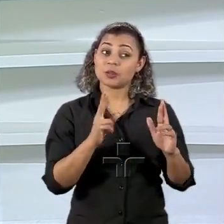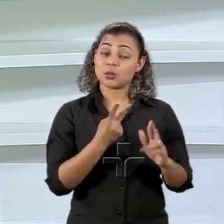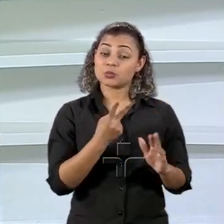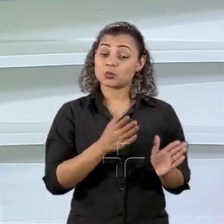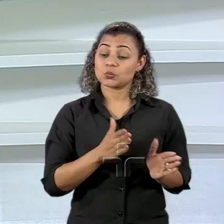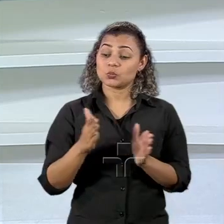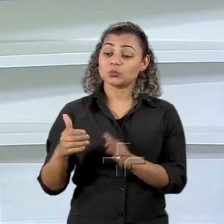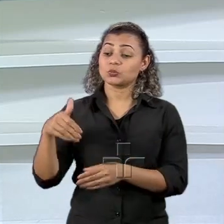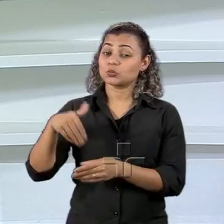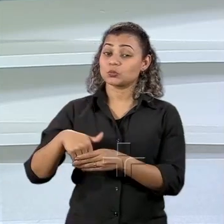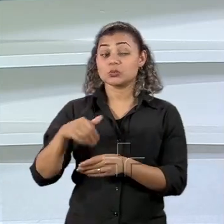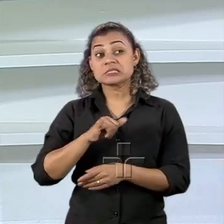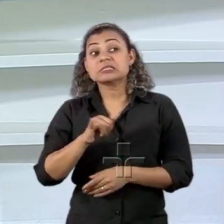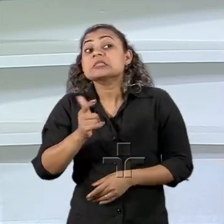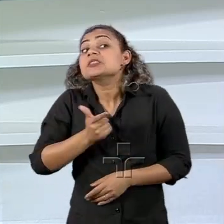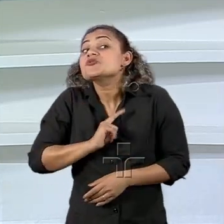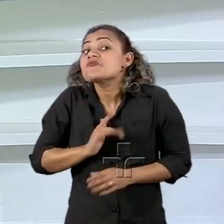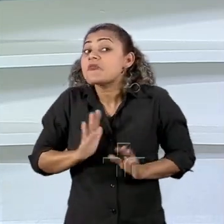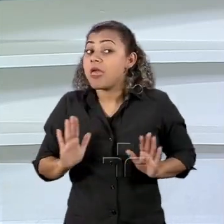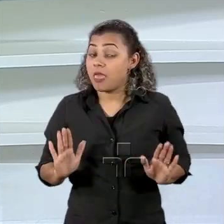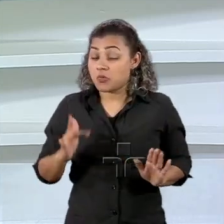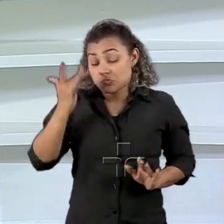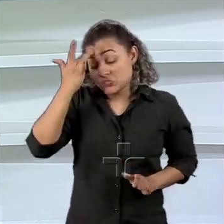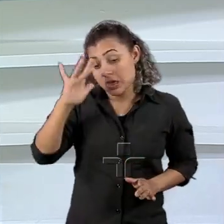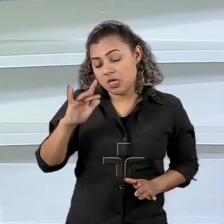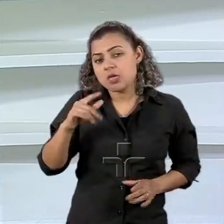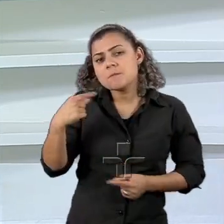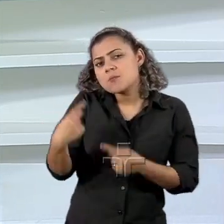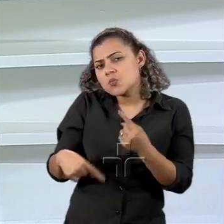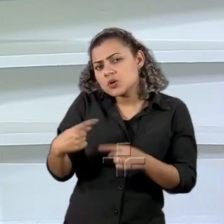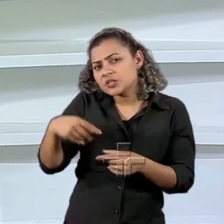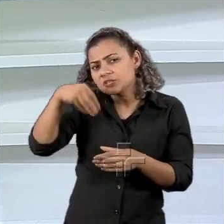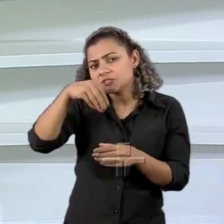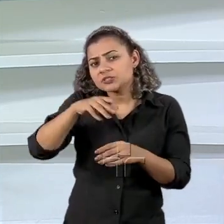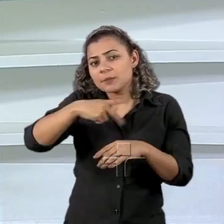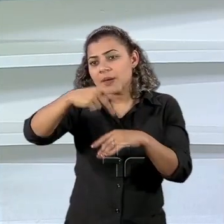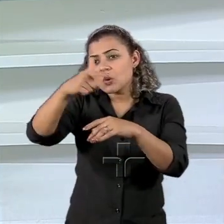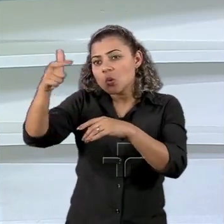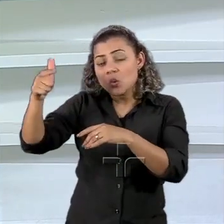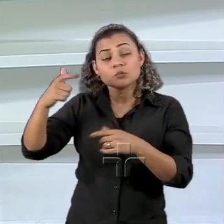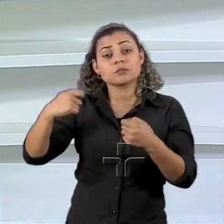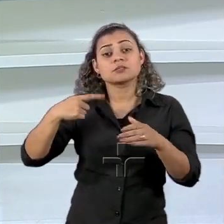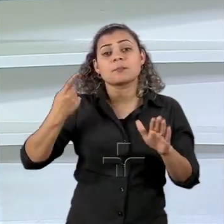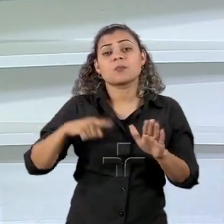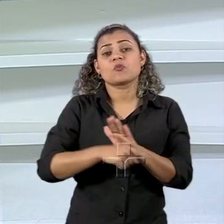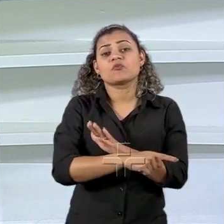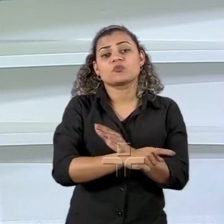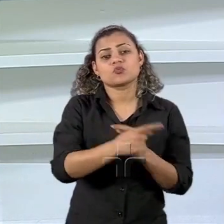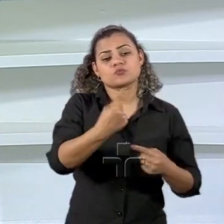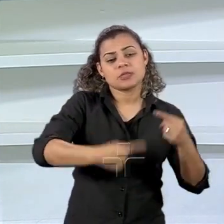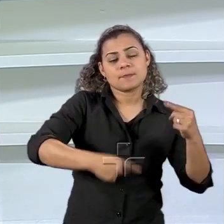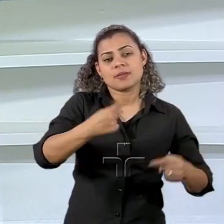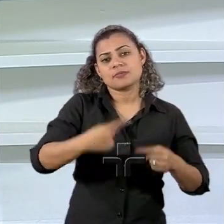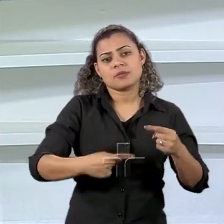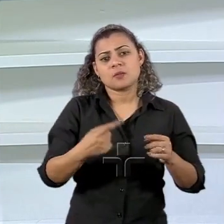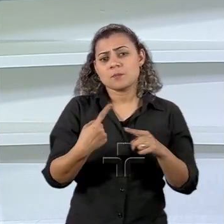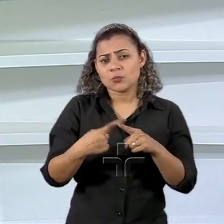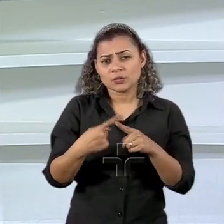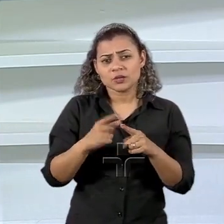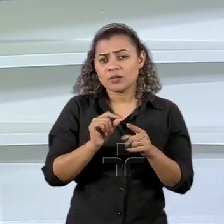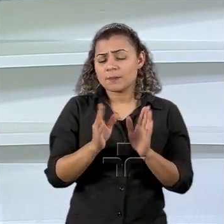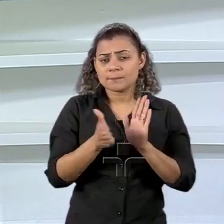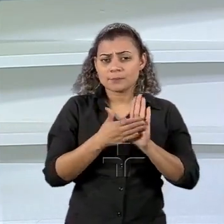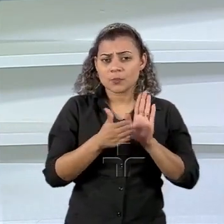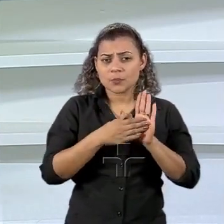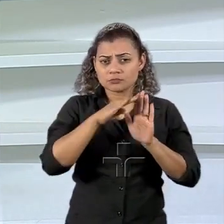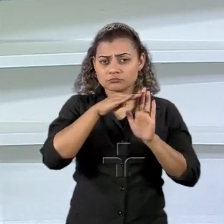se houver segundo turno a política externa seja discutida a maior profundidade porque é isso que a gente está falando de fato os únicos programas que tem que